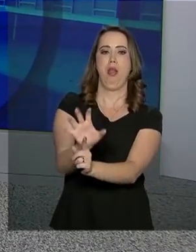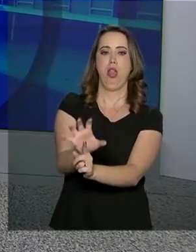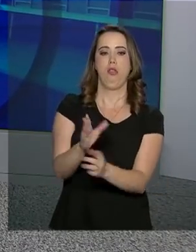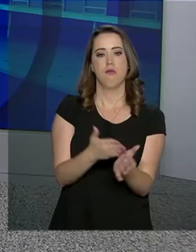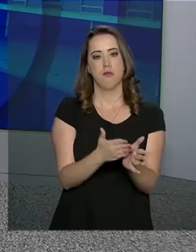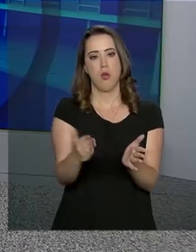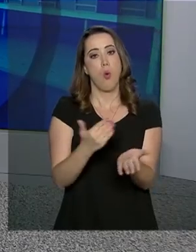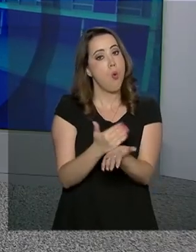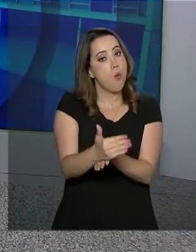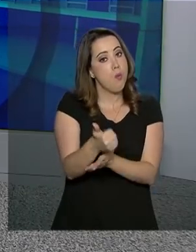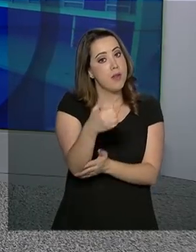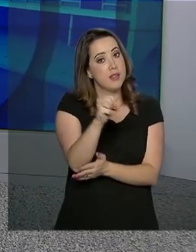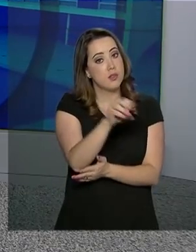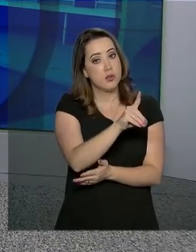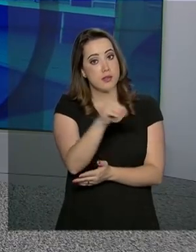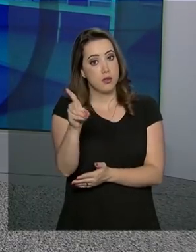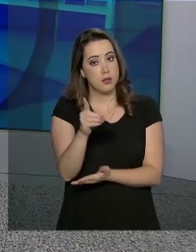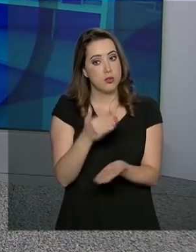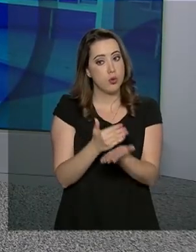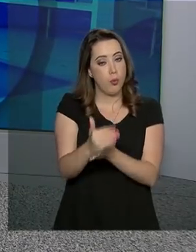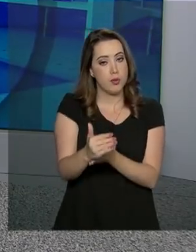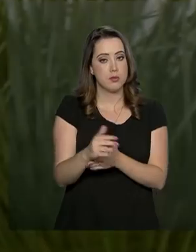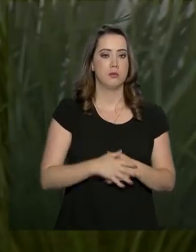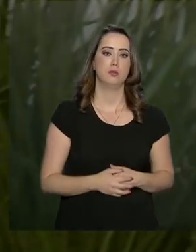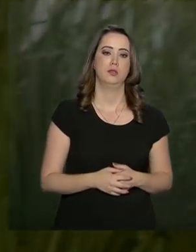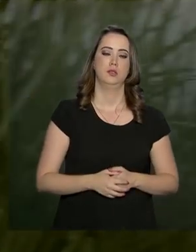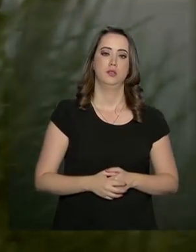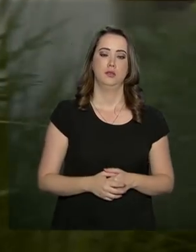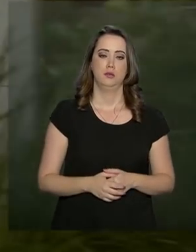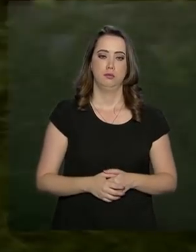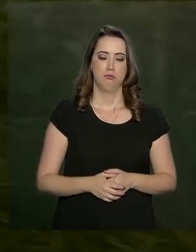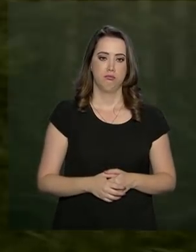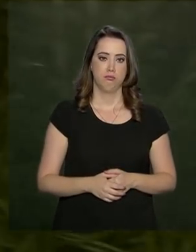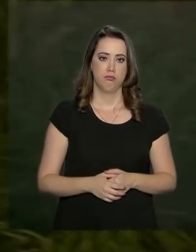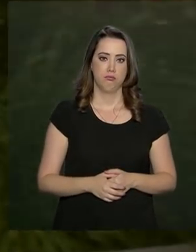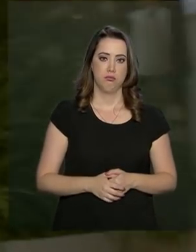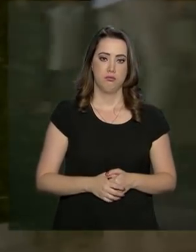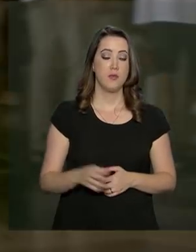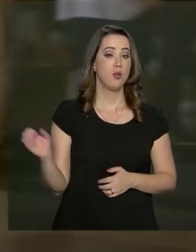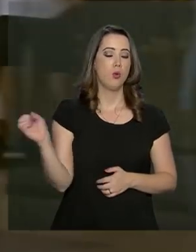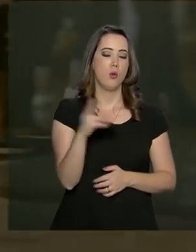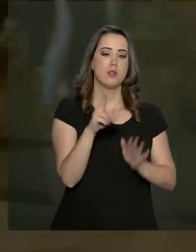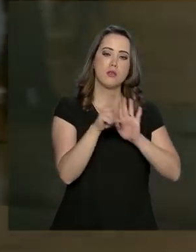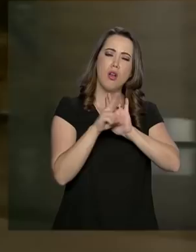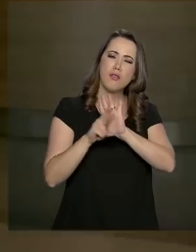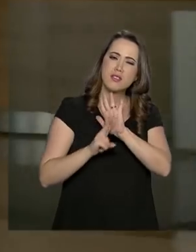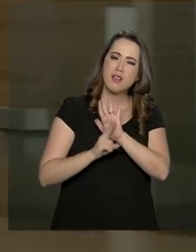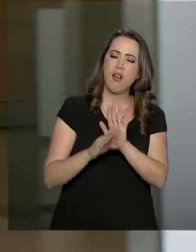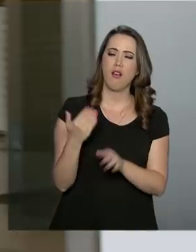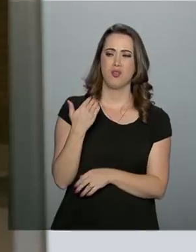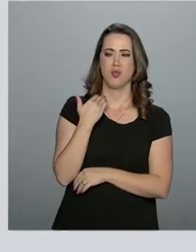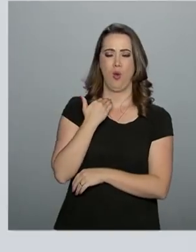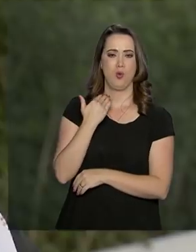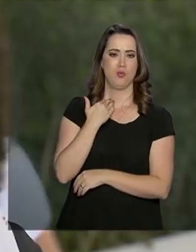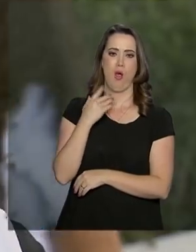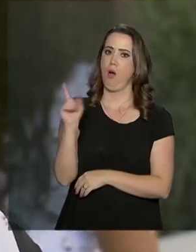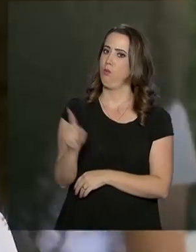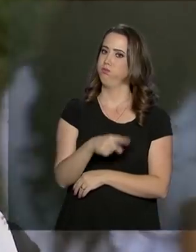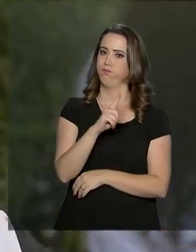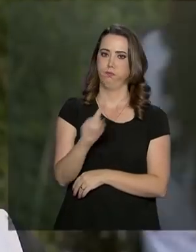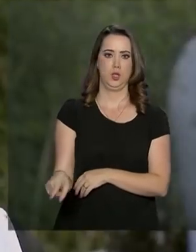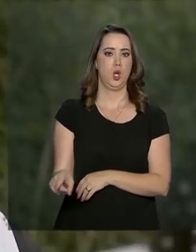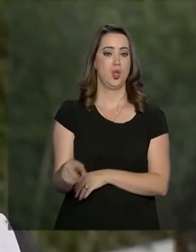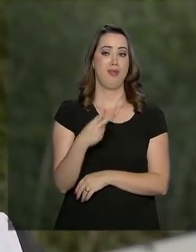pelo período de 180 dias. Com as novas regras, as financeiras estão proibidas de